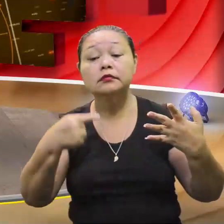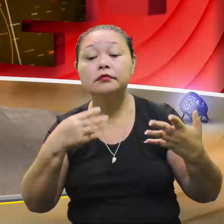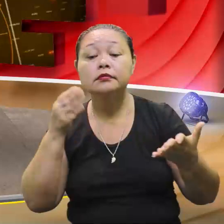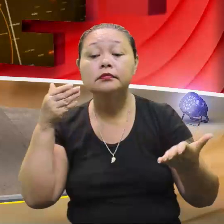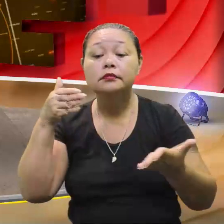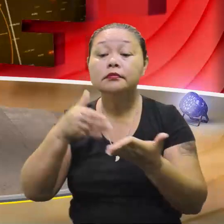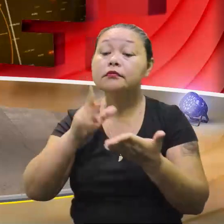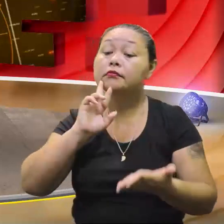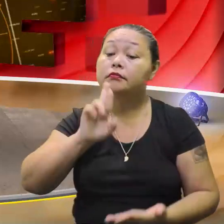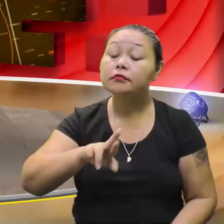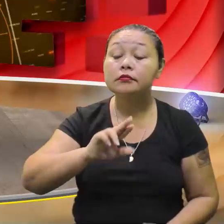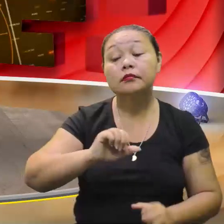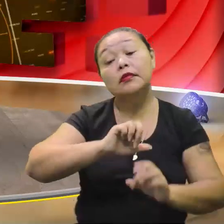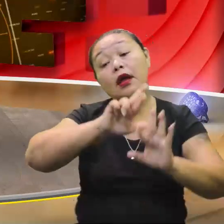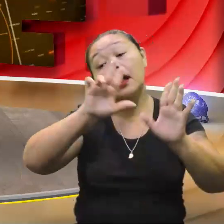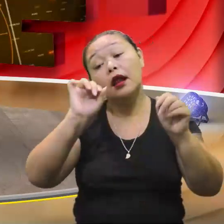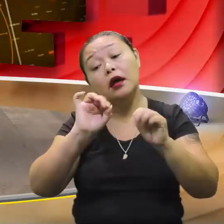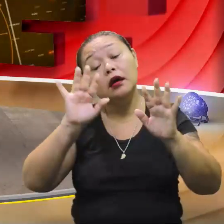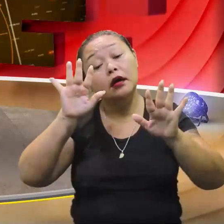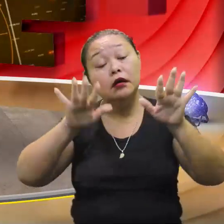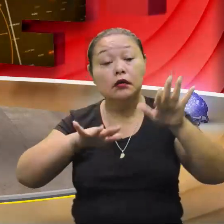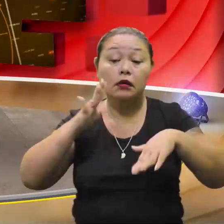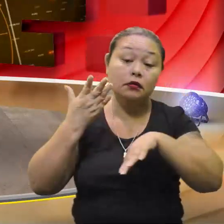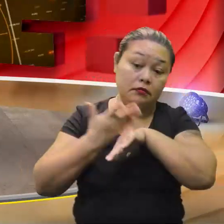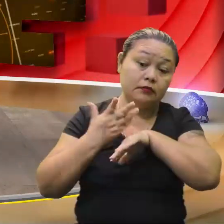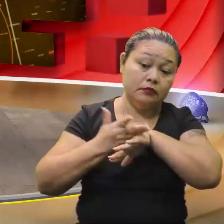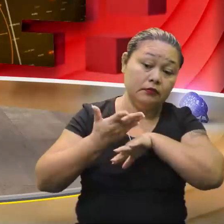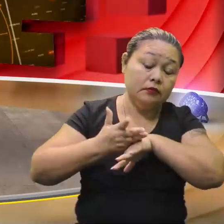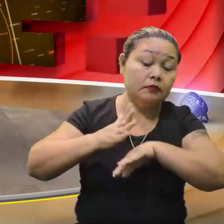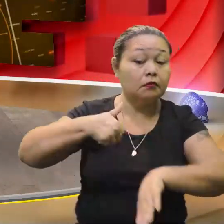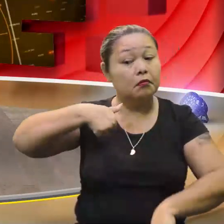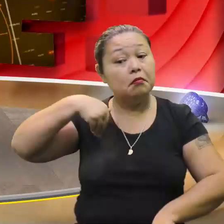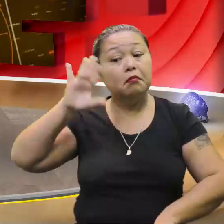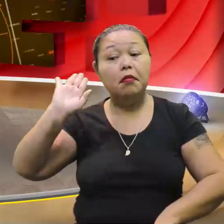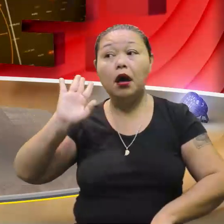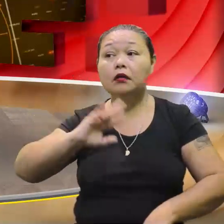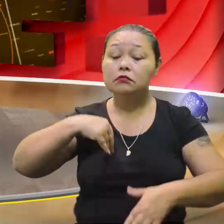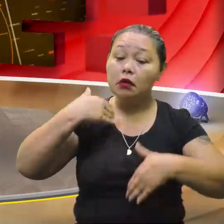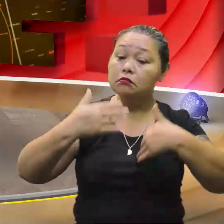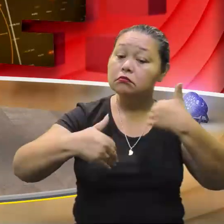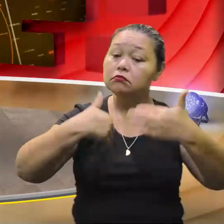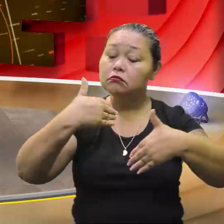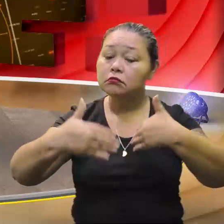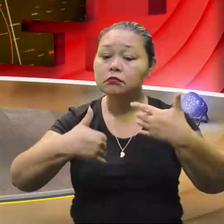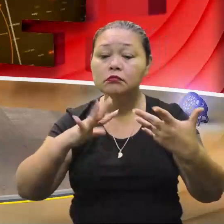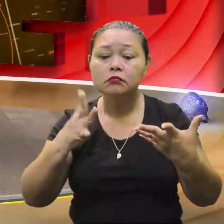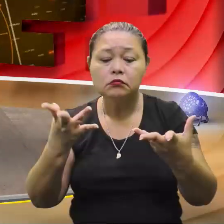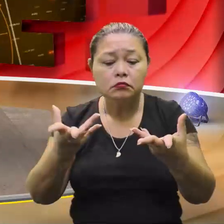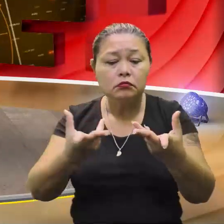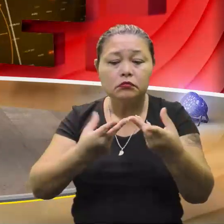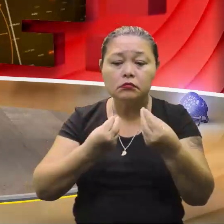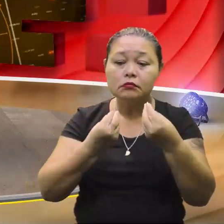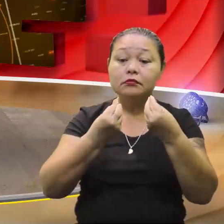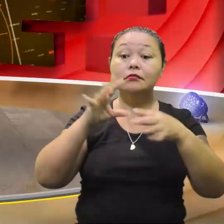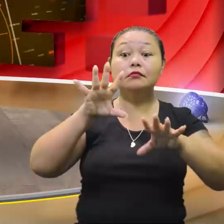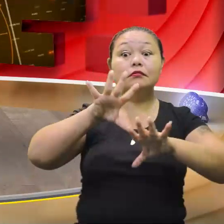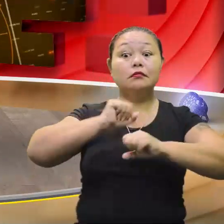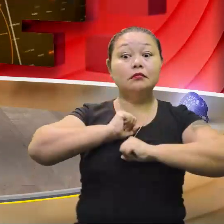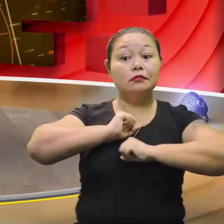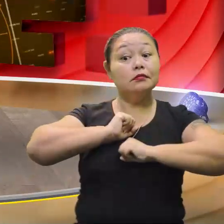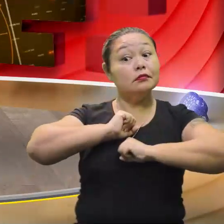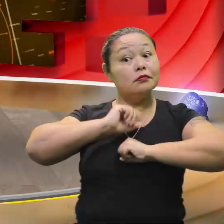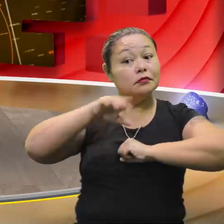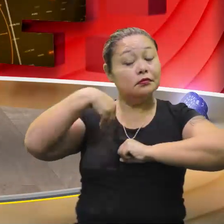no resultado. Só que, claro, né? Isso é prática. Quanto mais você for desenvolvendo, mais habilidade você vai conseguindo pra